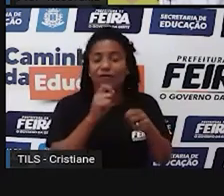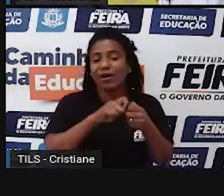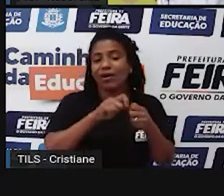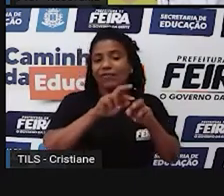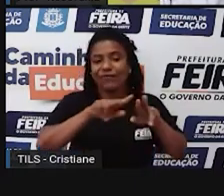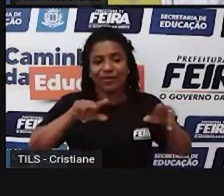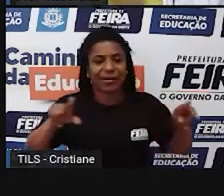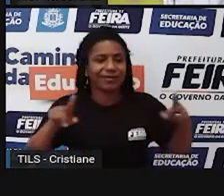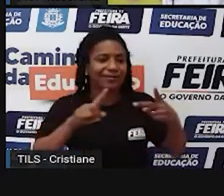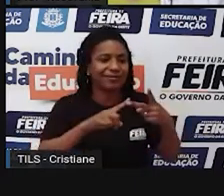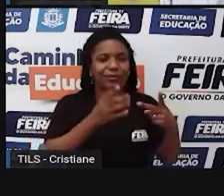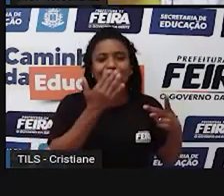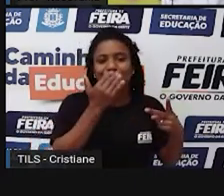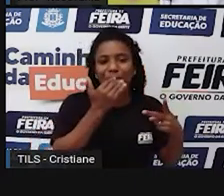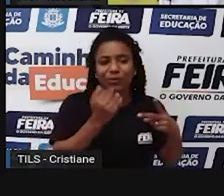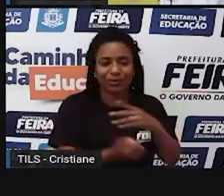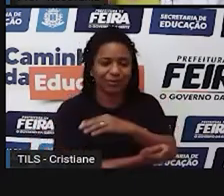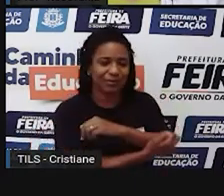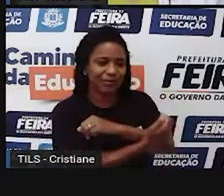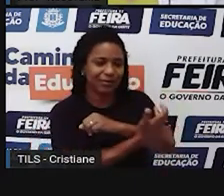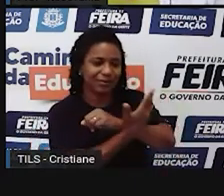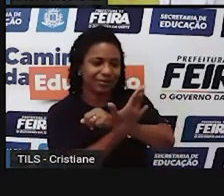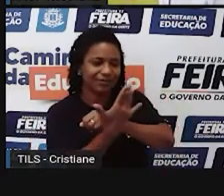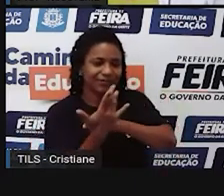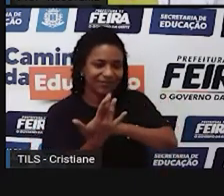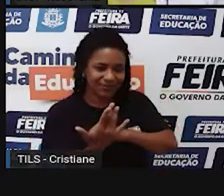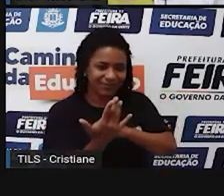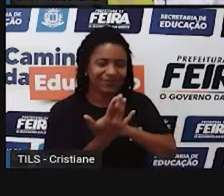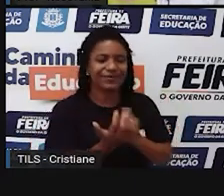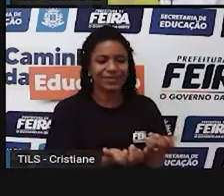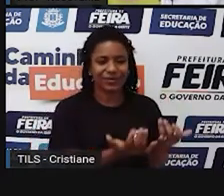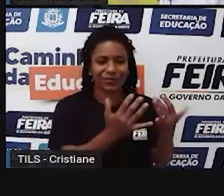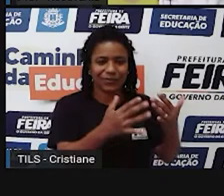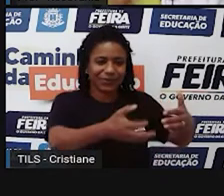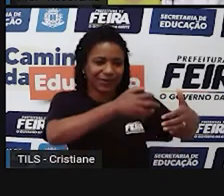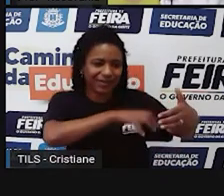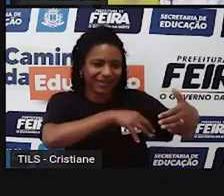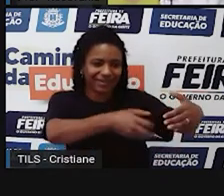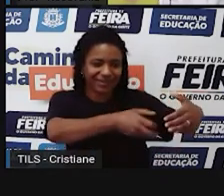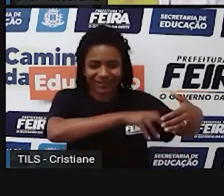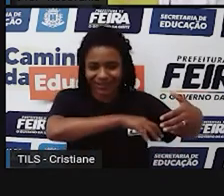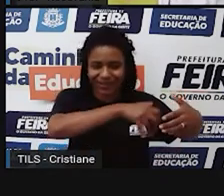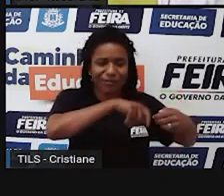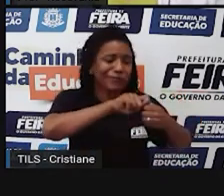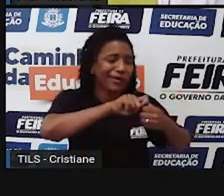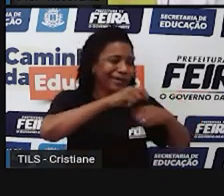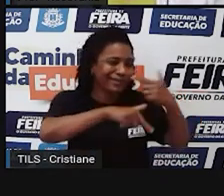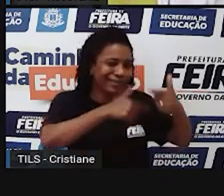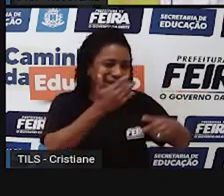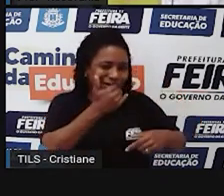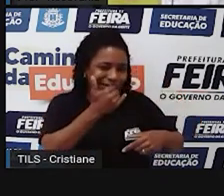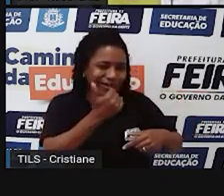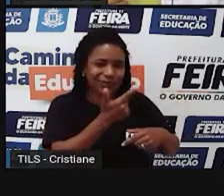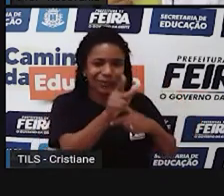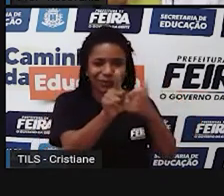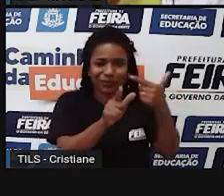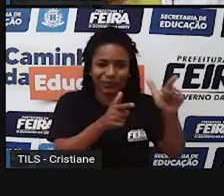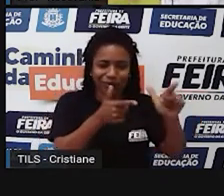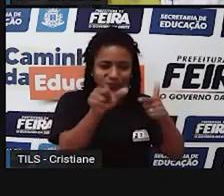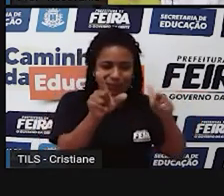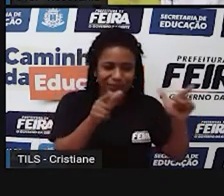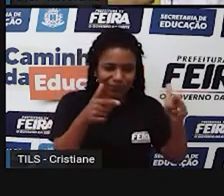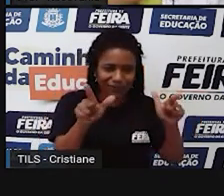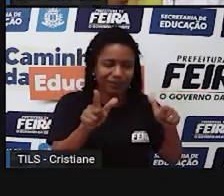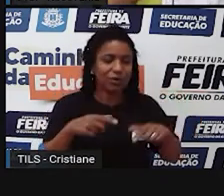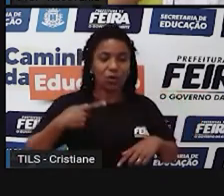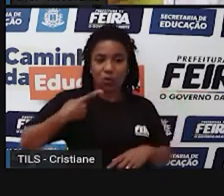Os alimentos, né? Que são processados também e virão outros tipos de alimentos estão lá. O tecido, né? Que, no caso,